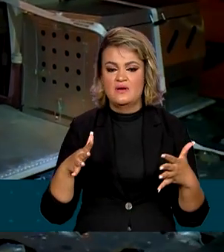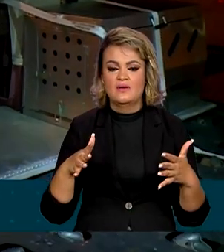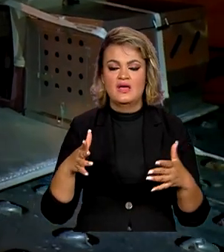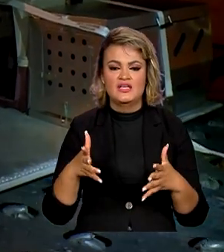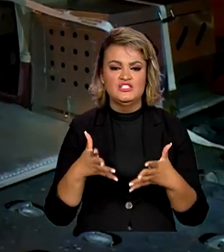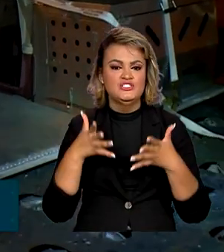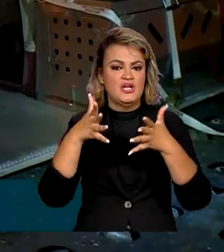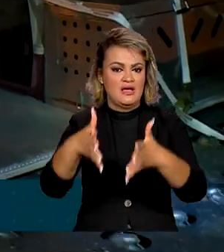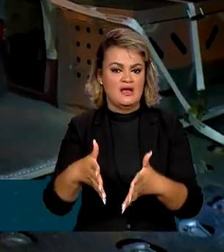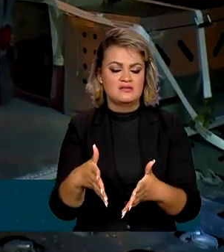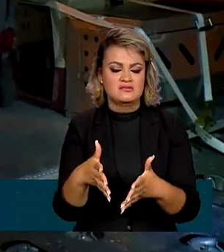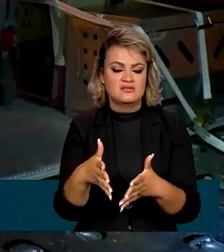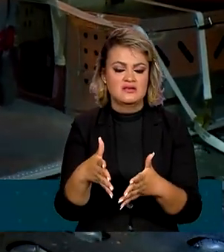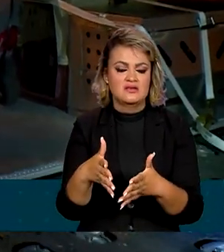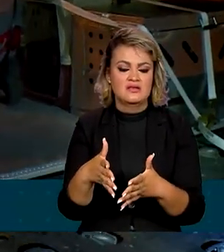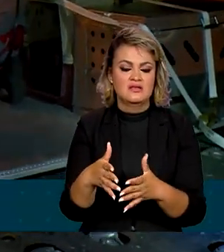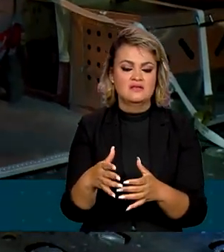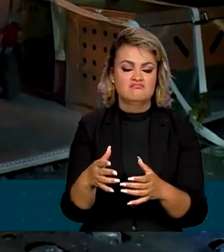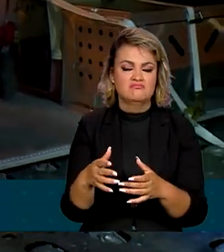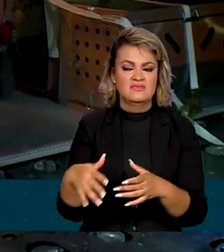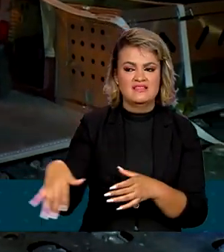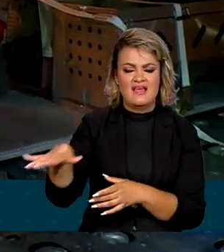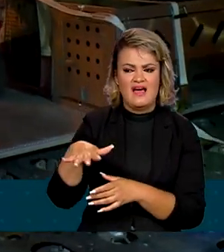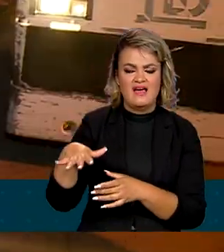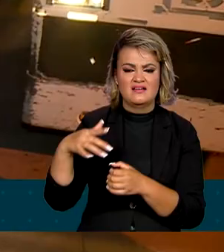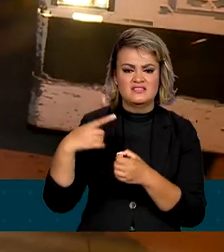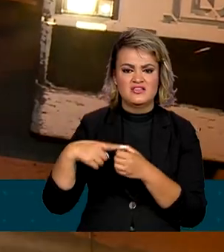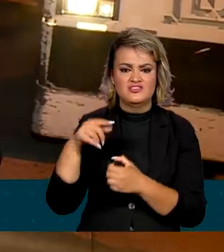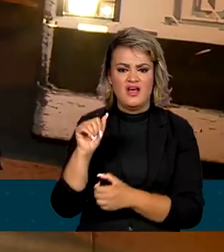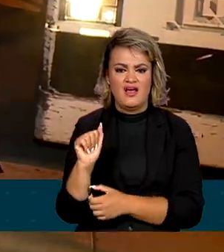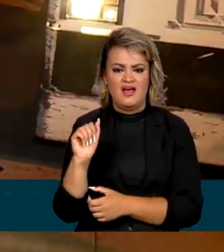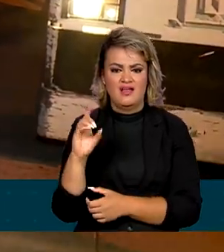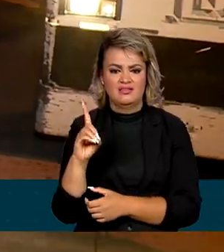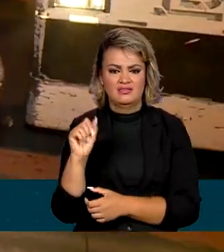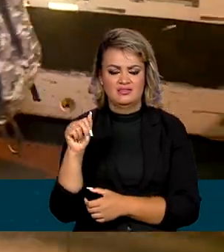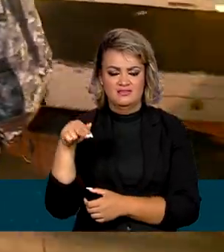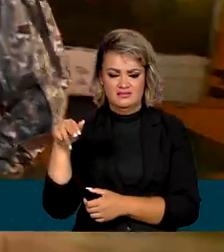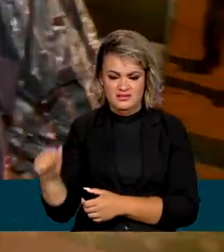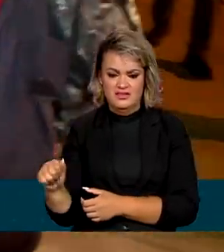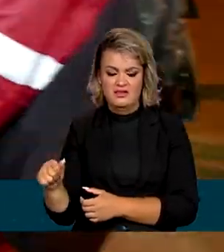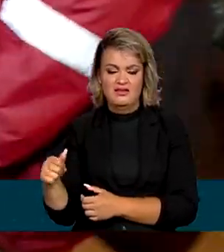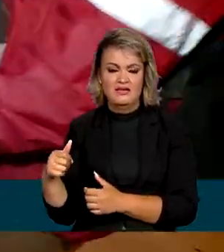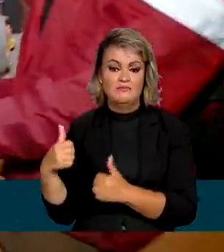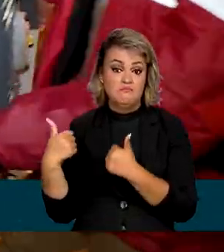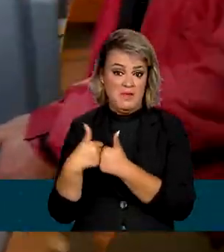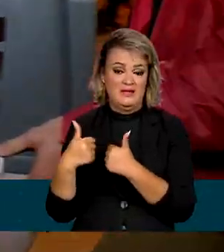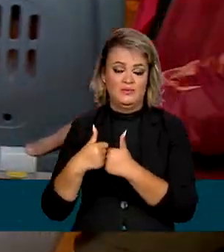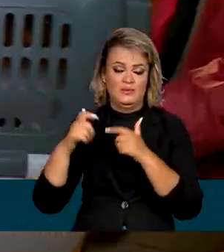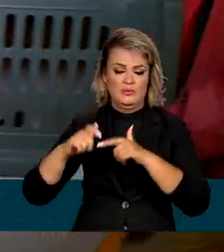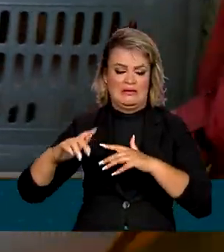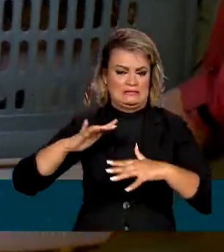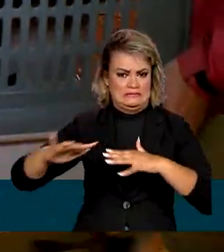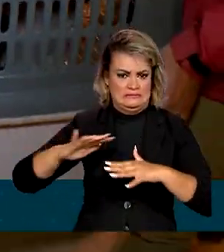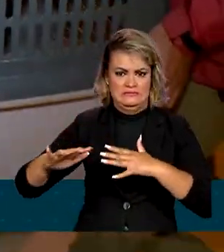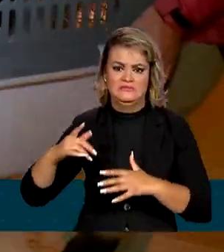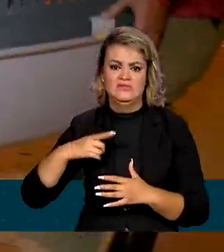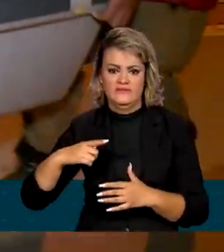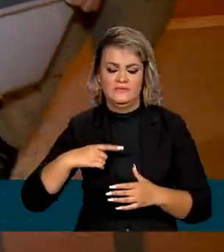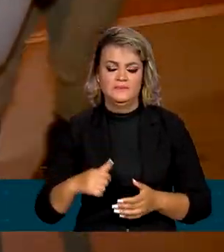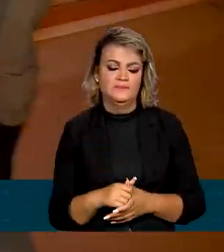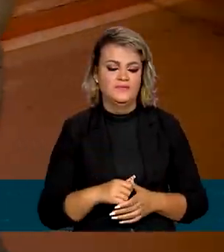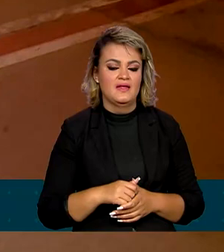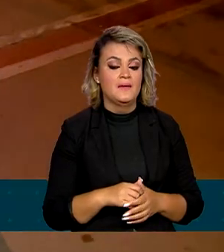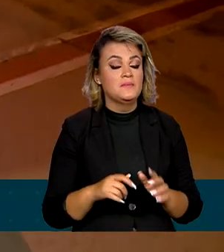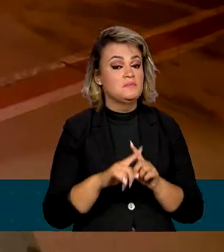de que o desembarque seria em Adana, no sudoeste do país, mais próximo às cidades afetadas pelo terremoto da última segunda-feira.